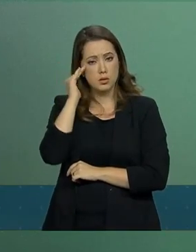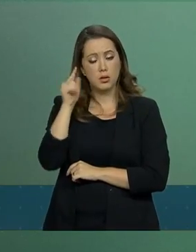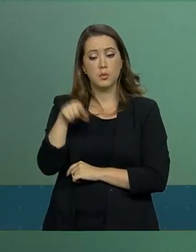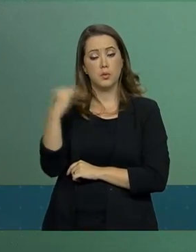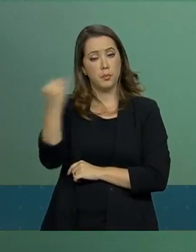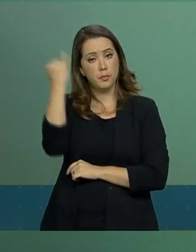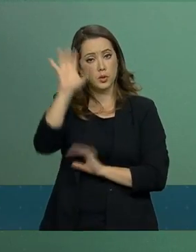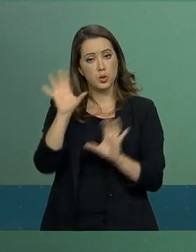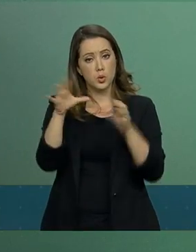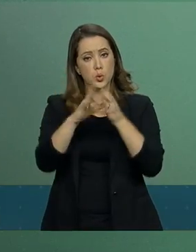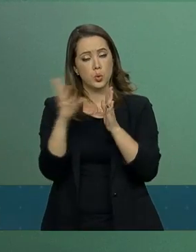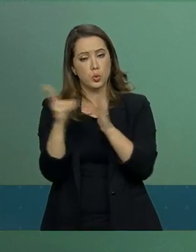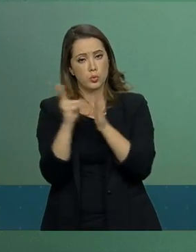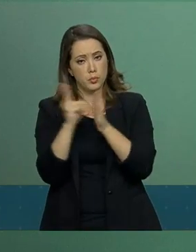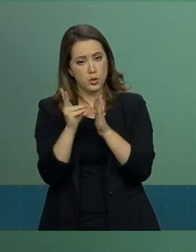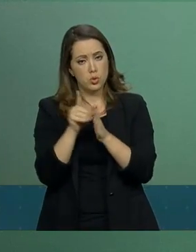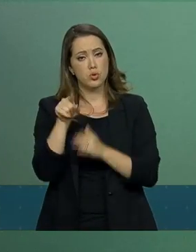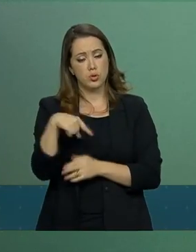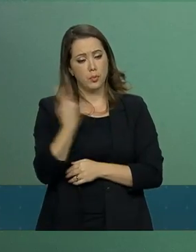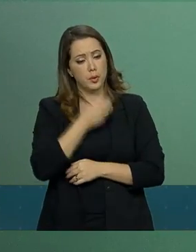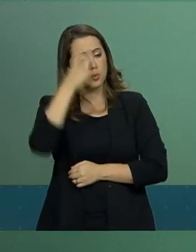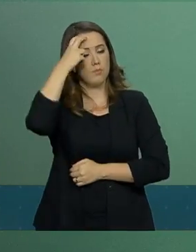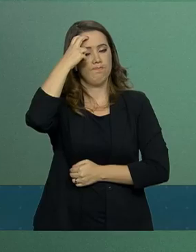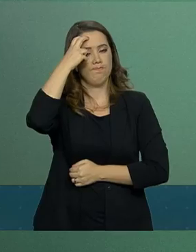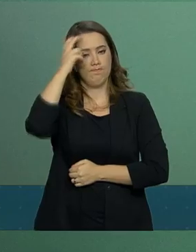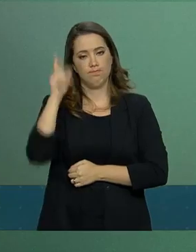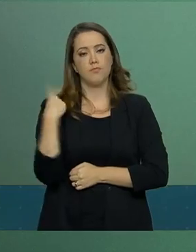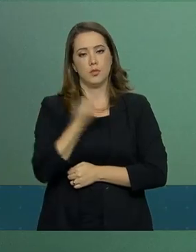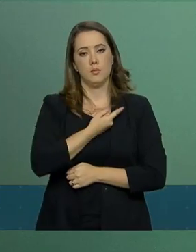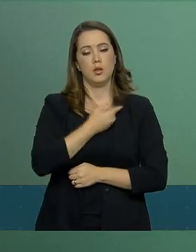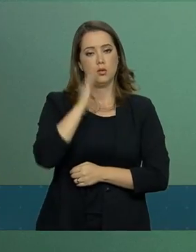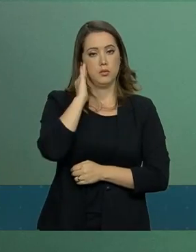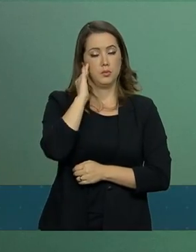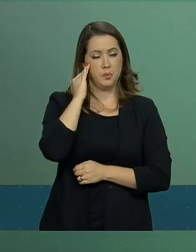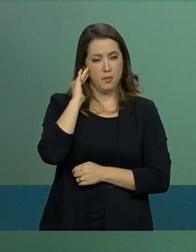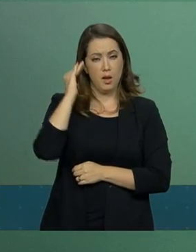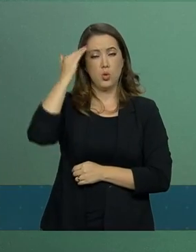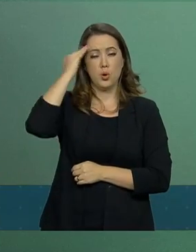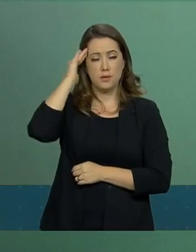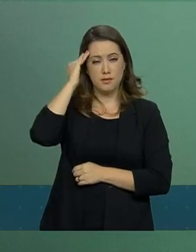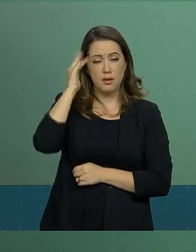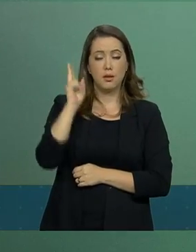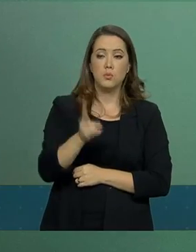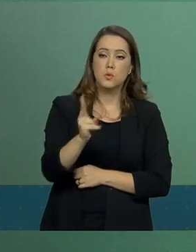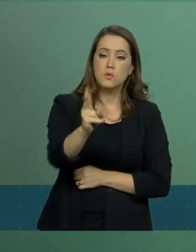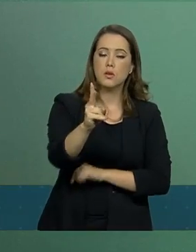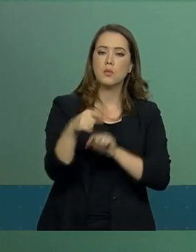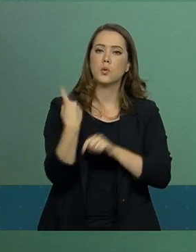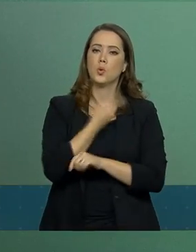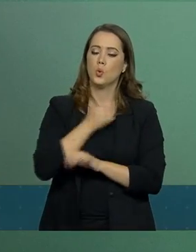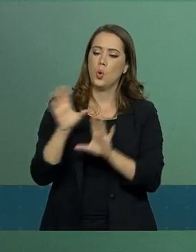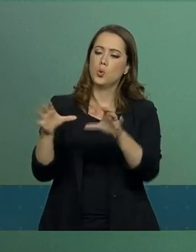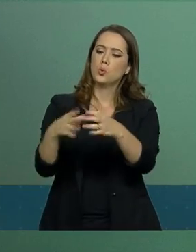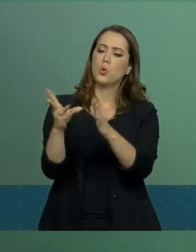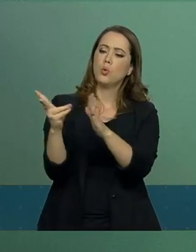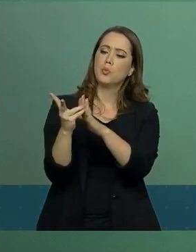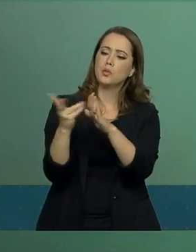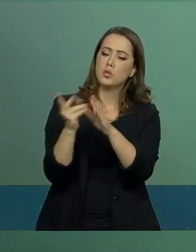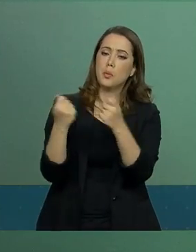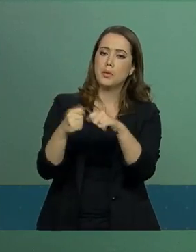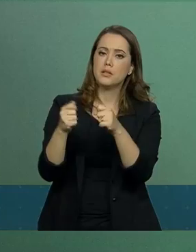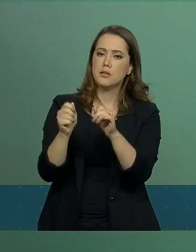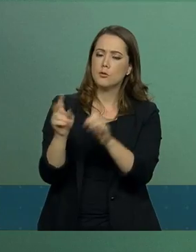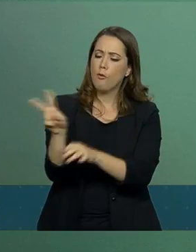e mais, por nós entendermos como o presidente vem reafirmando por diversas vezes, que o nosso indígena precisa ser